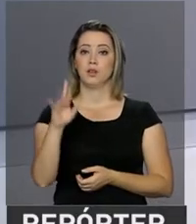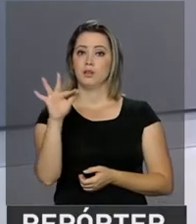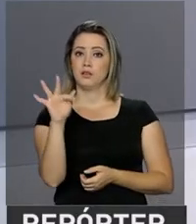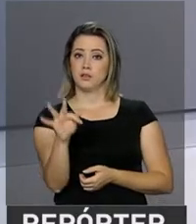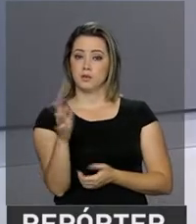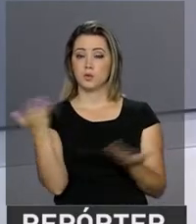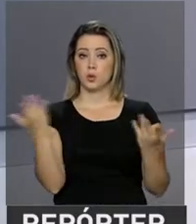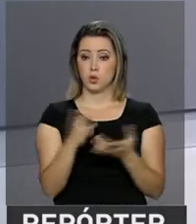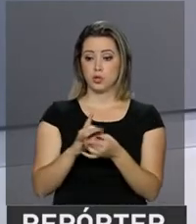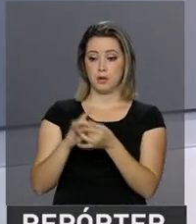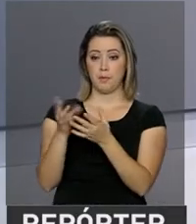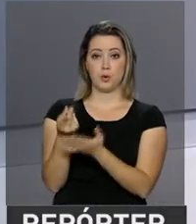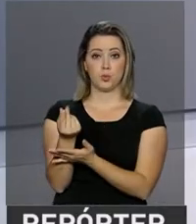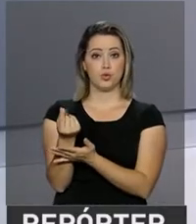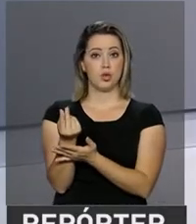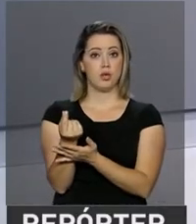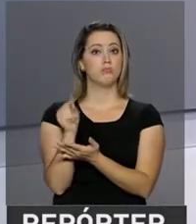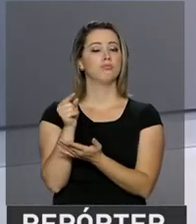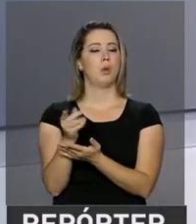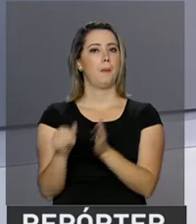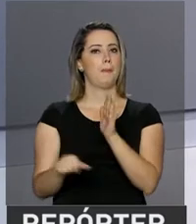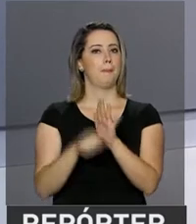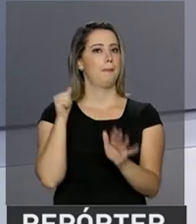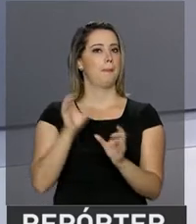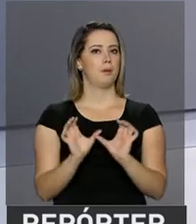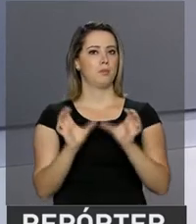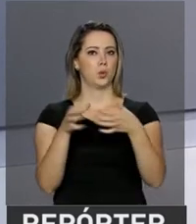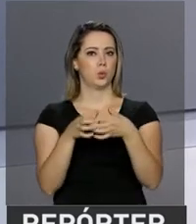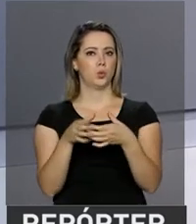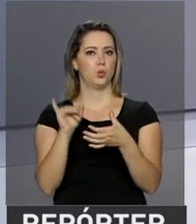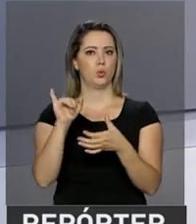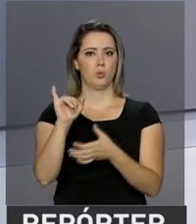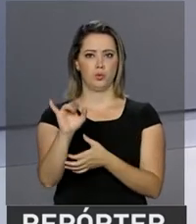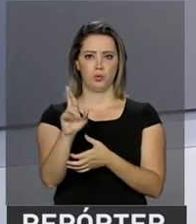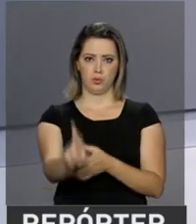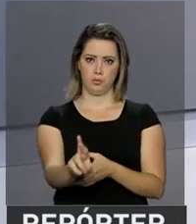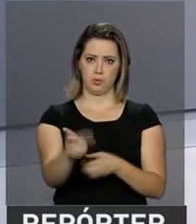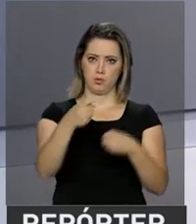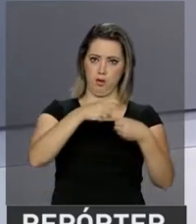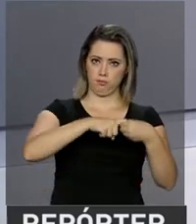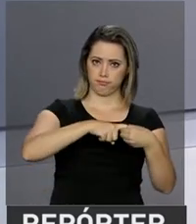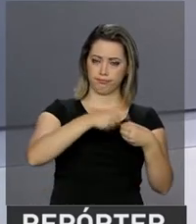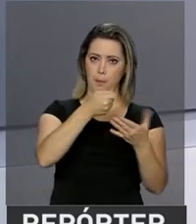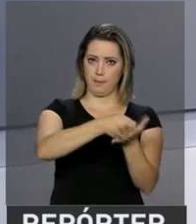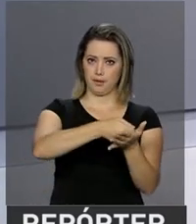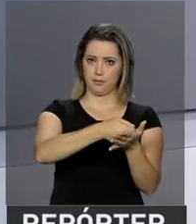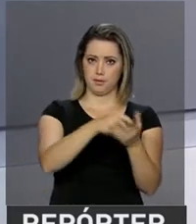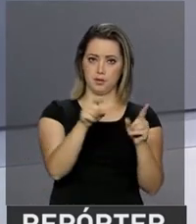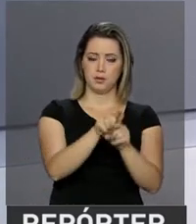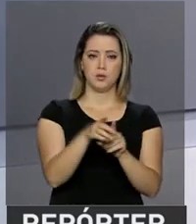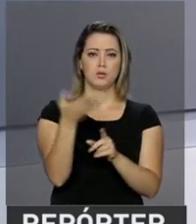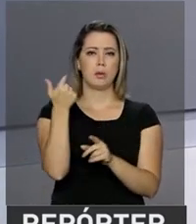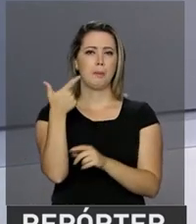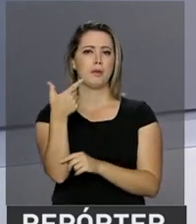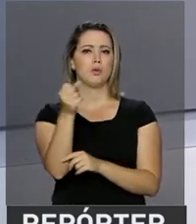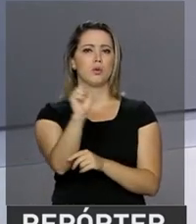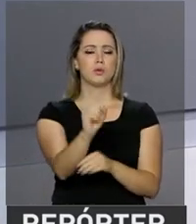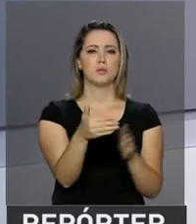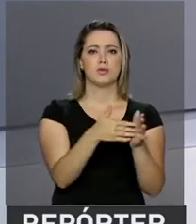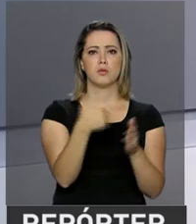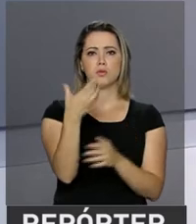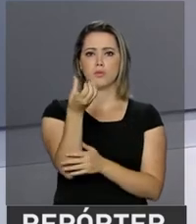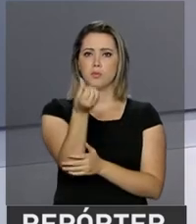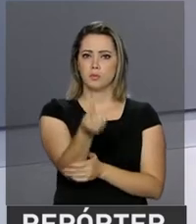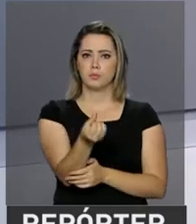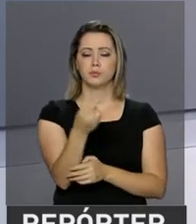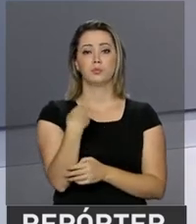hoje o crédito bancário do primeiro lote de restituição do imposto de renda, que contempla também restituições de 2008 a 2016.